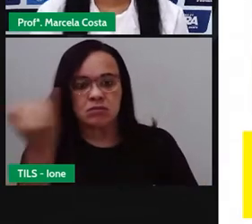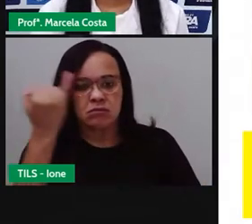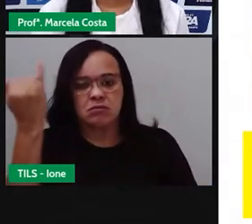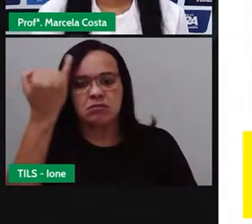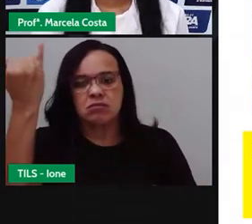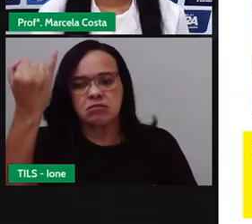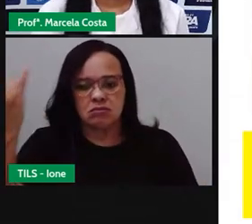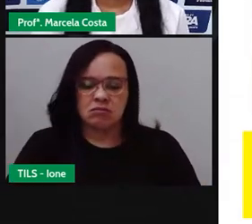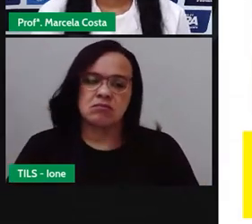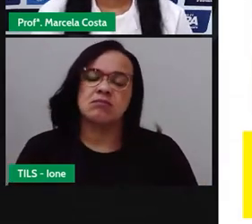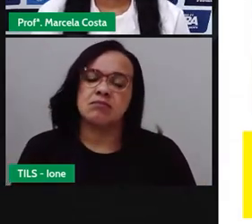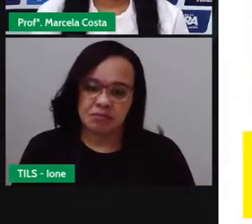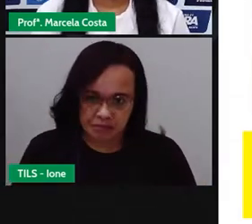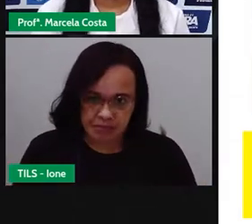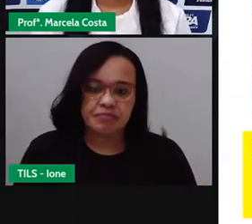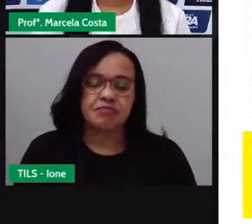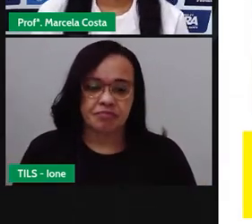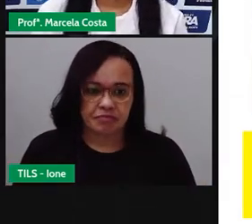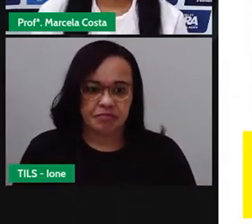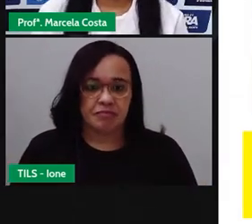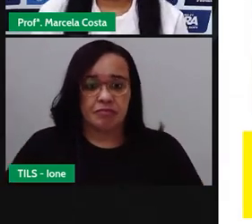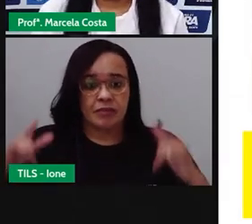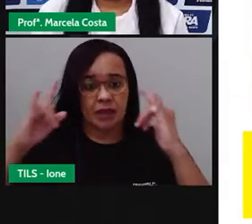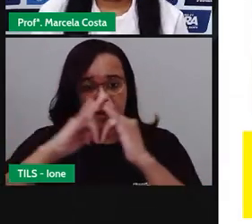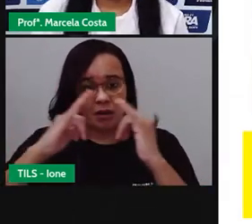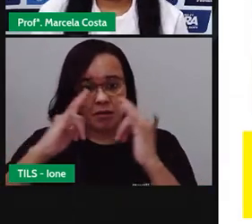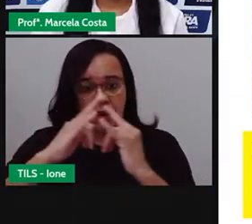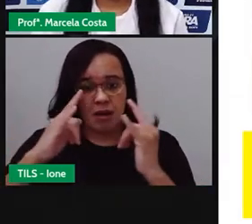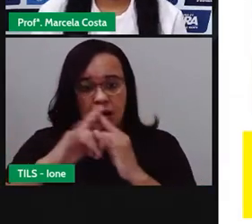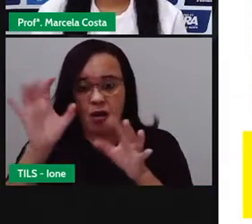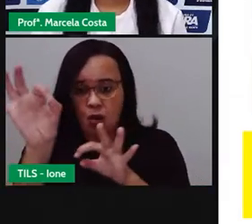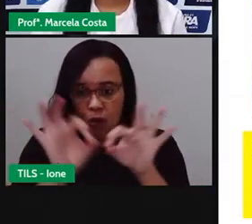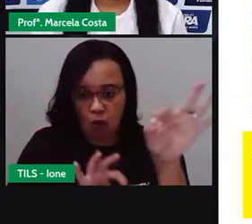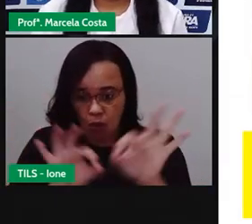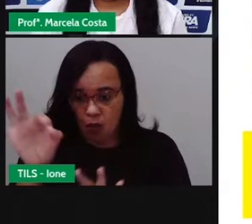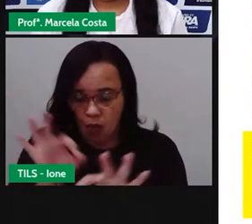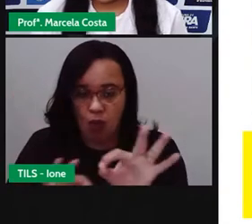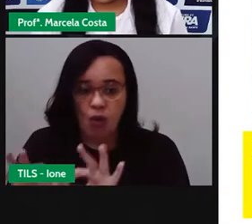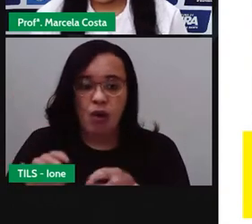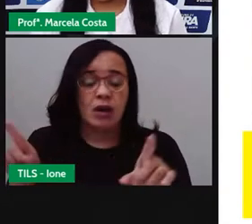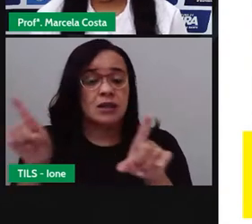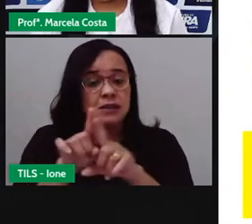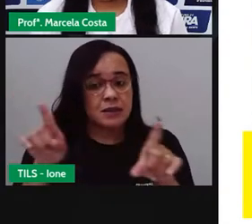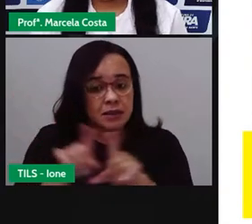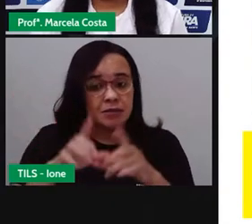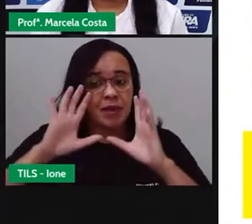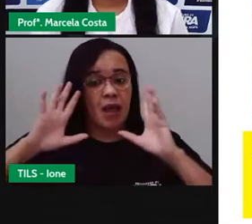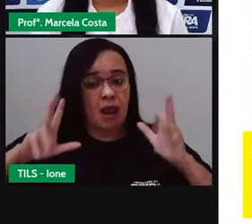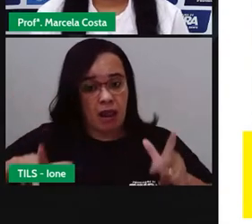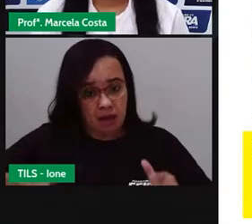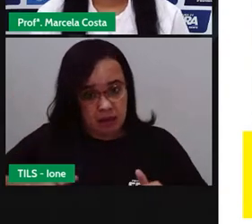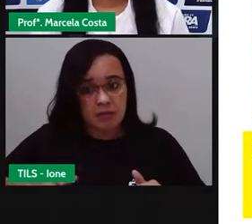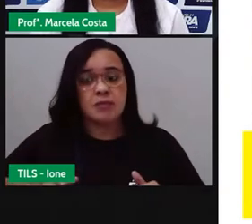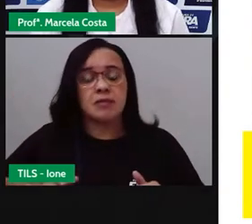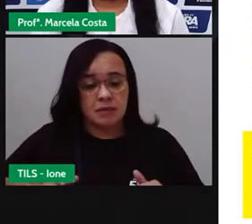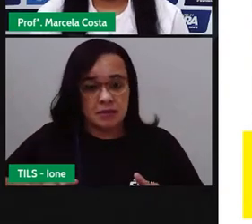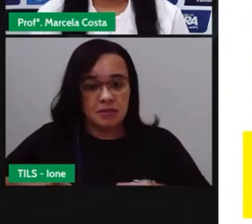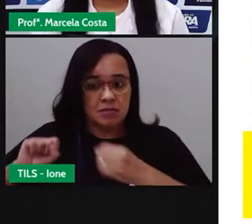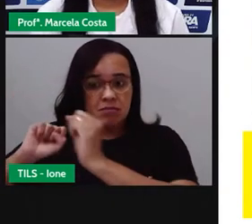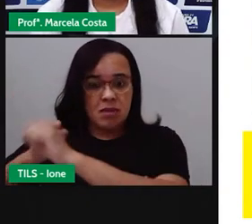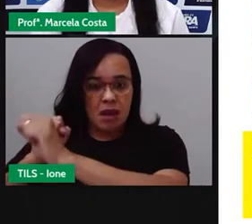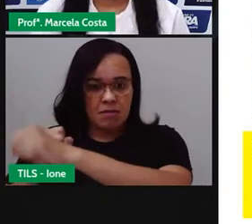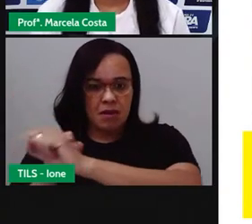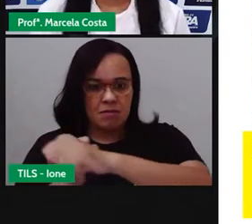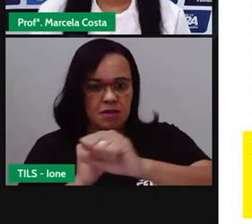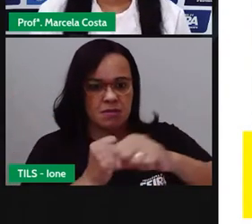Então, manter ali, ó, a barraca toda organizada, os produtos bem preparados, varrer o local,